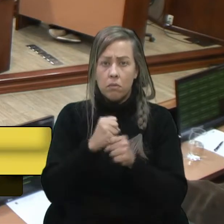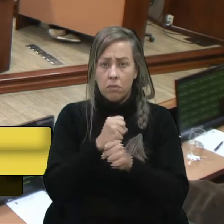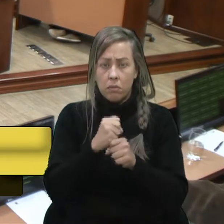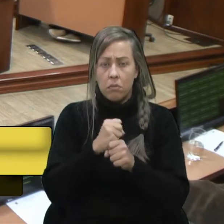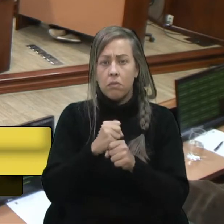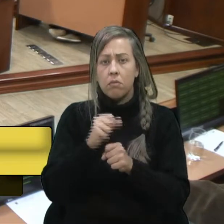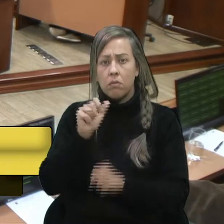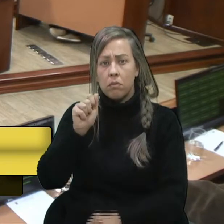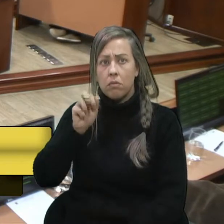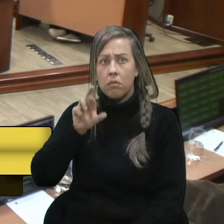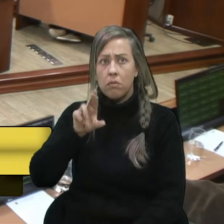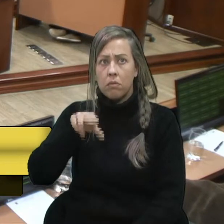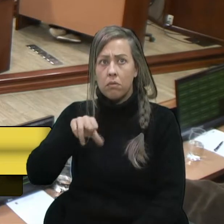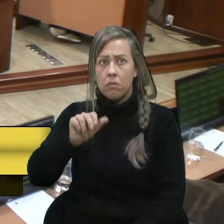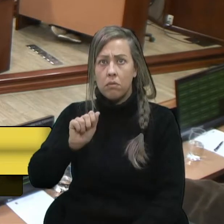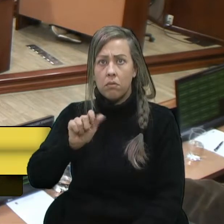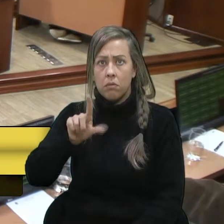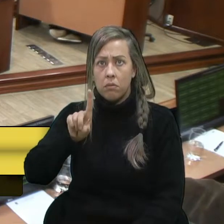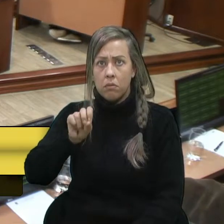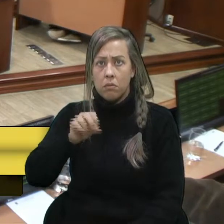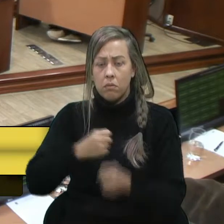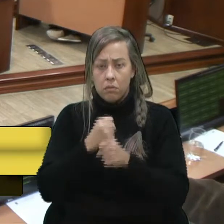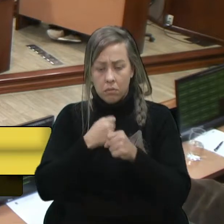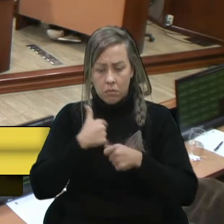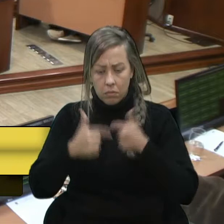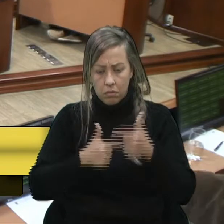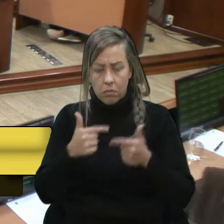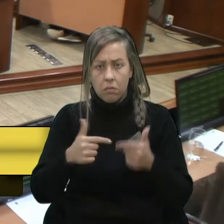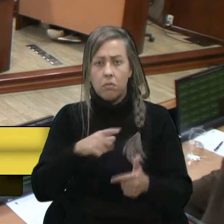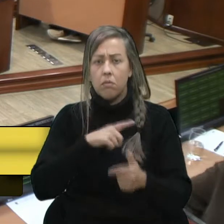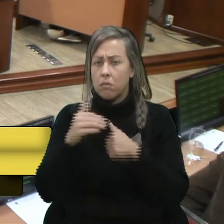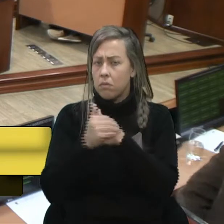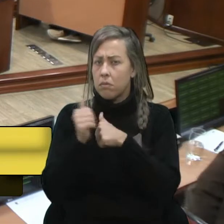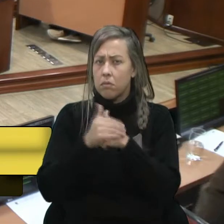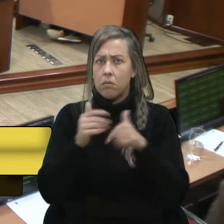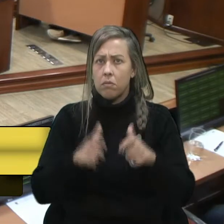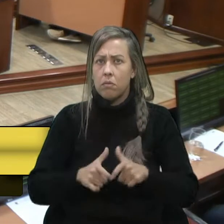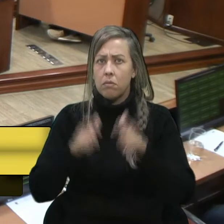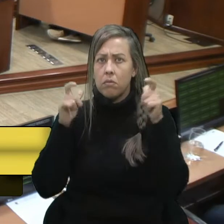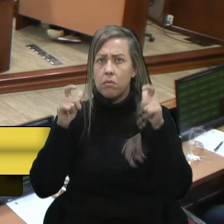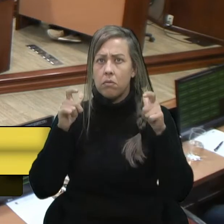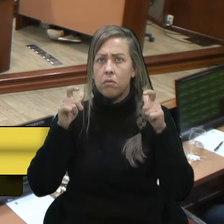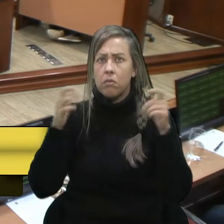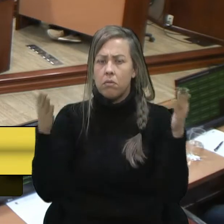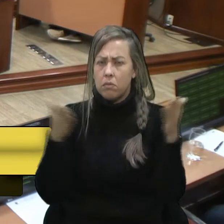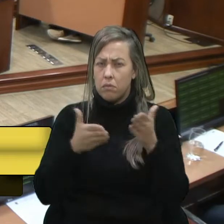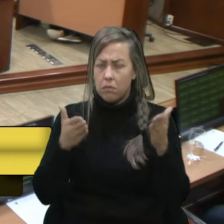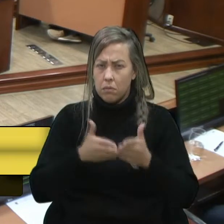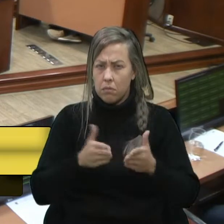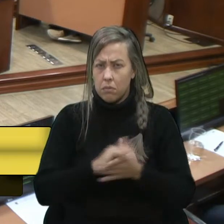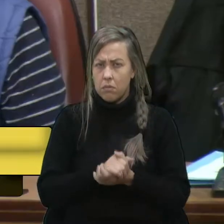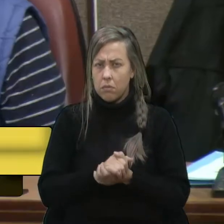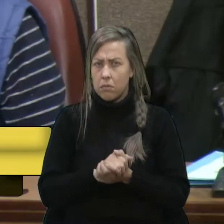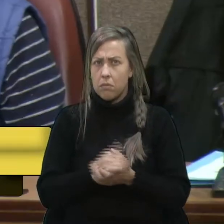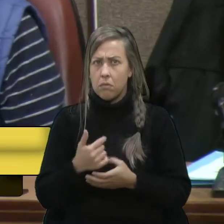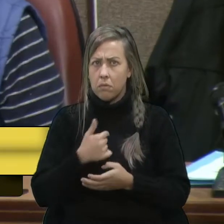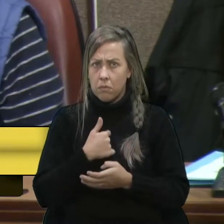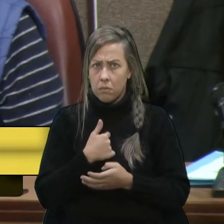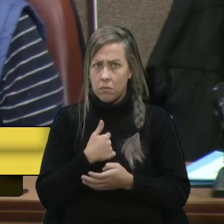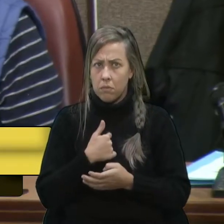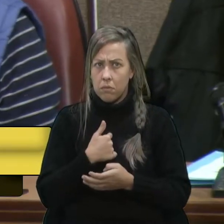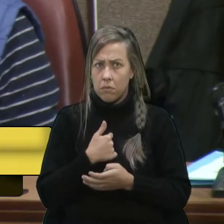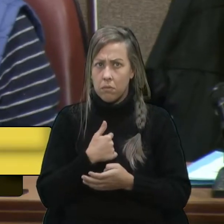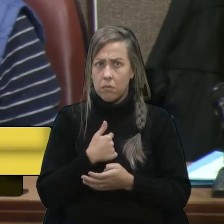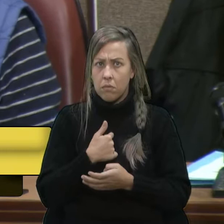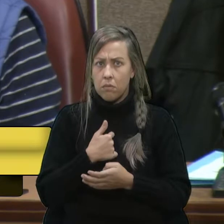Arnaldo Balvé e tenho um carinho muito grande. agora eu e o